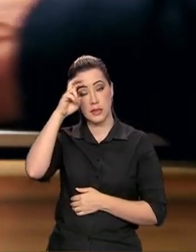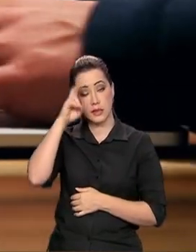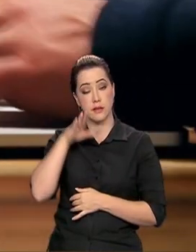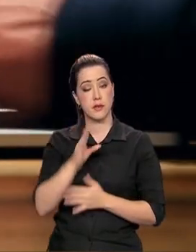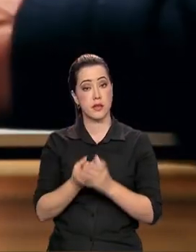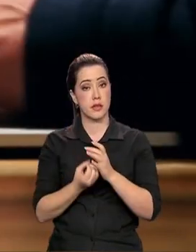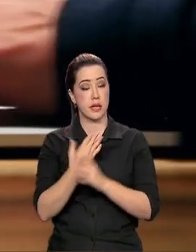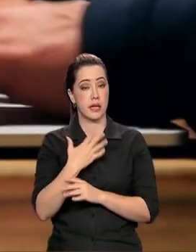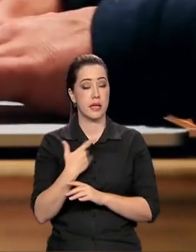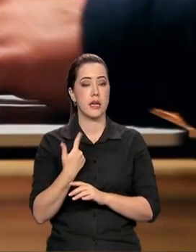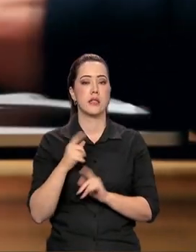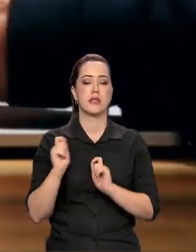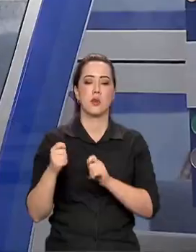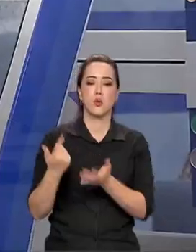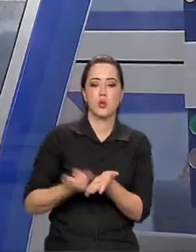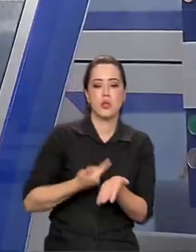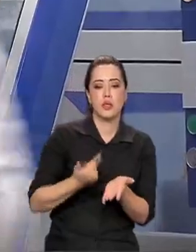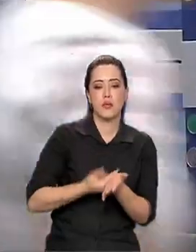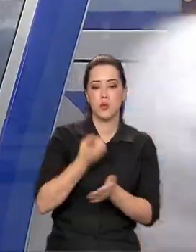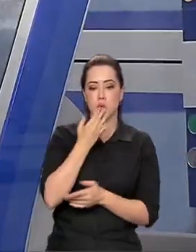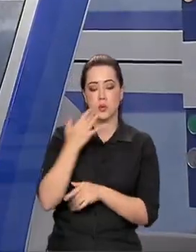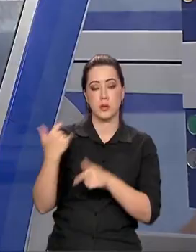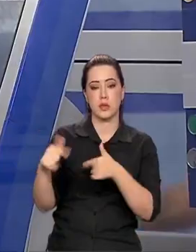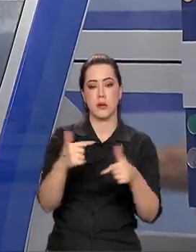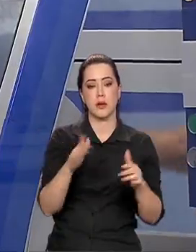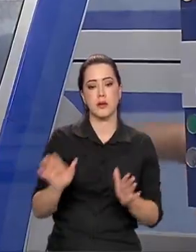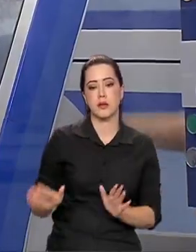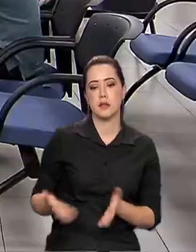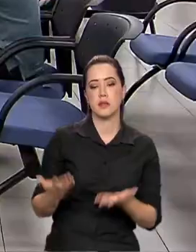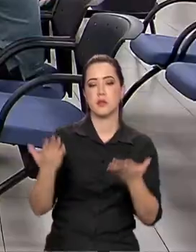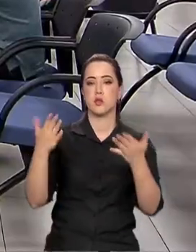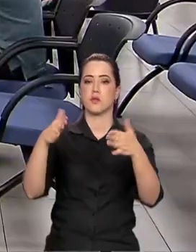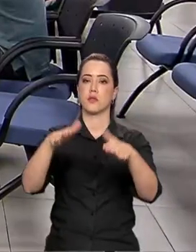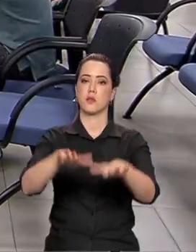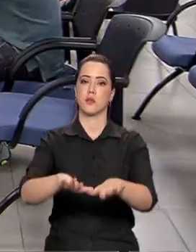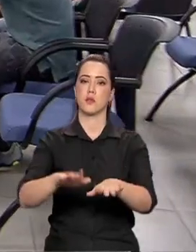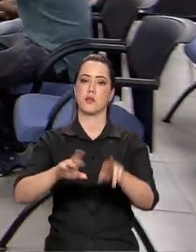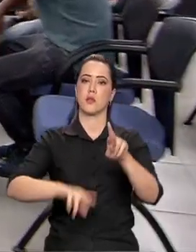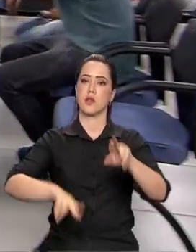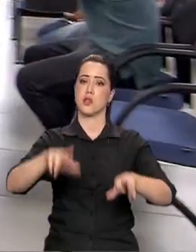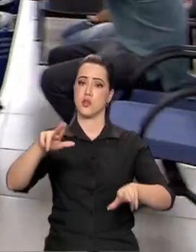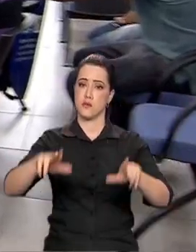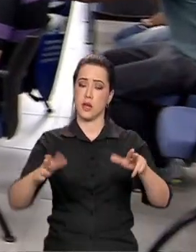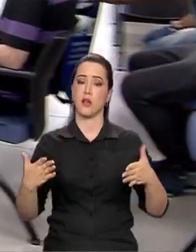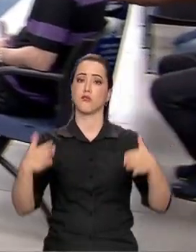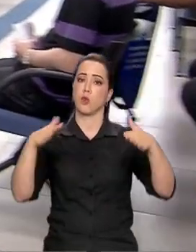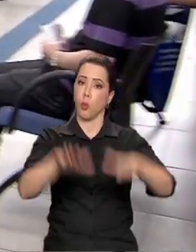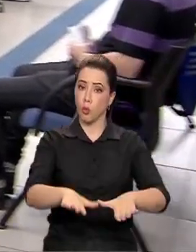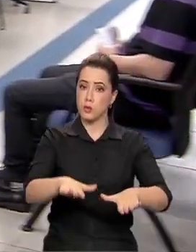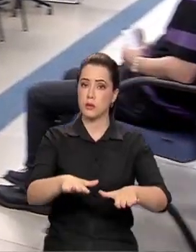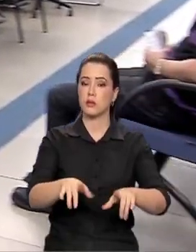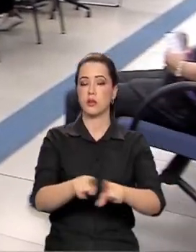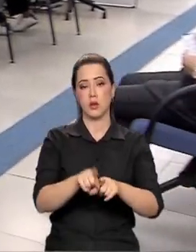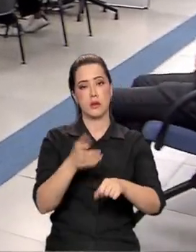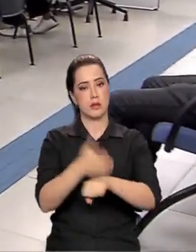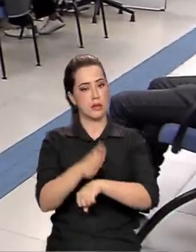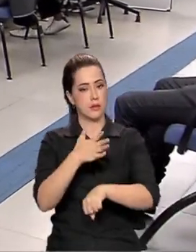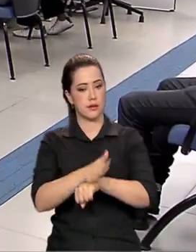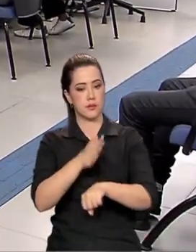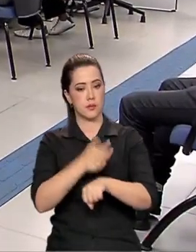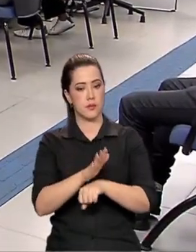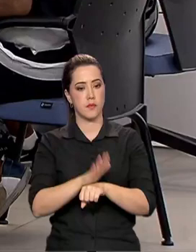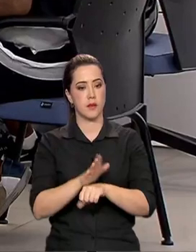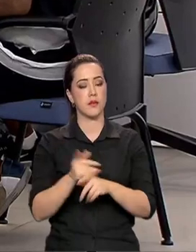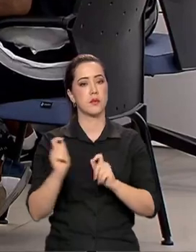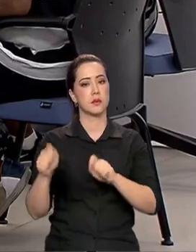criação de um guia de boas práticas que incentive a inclusão e diversidade, ações de capacitação e